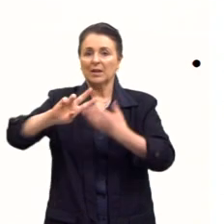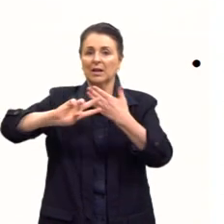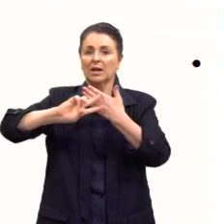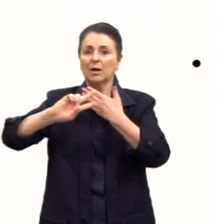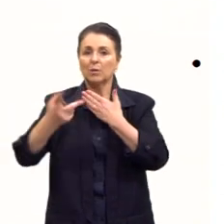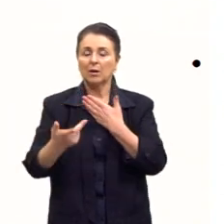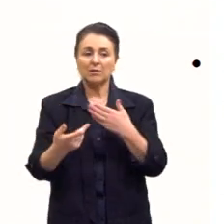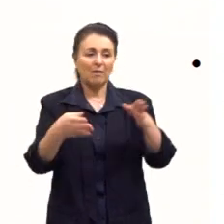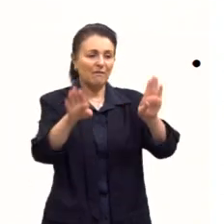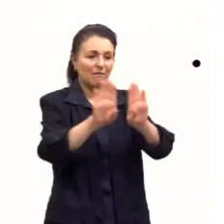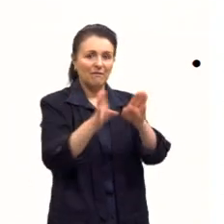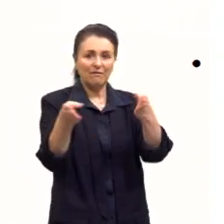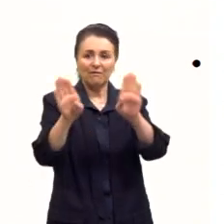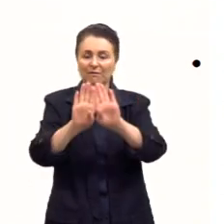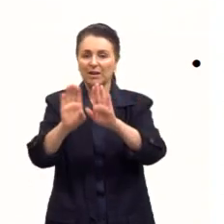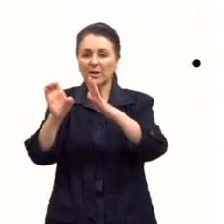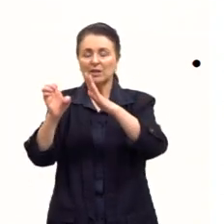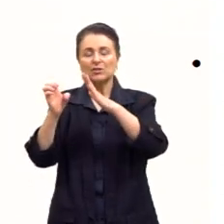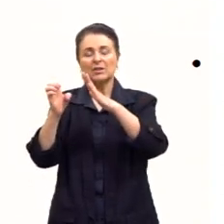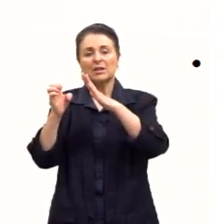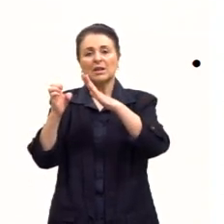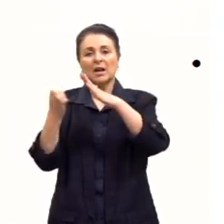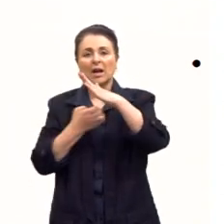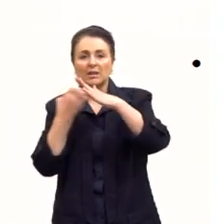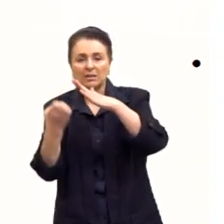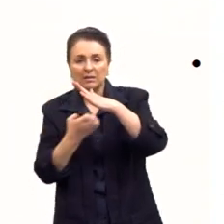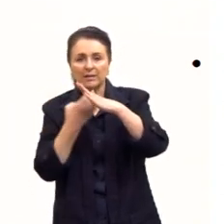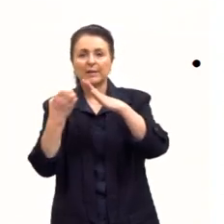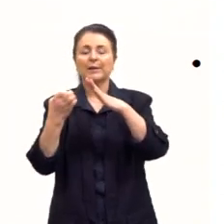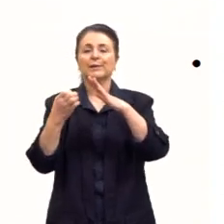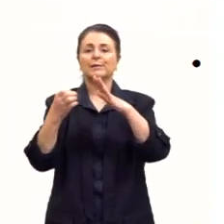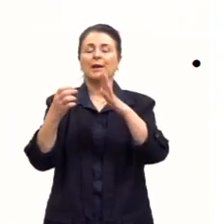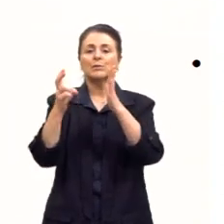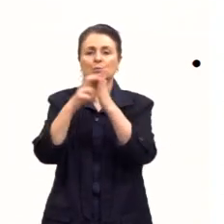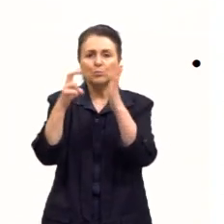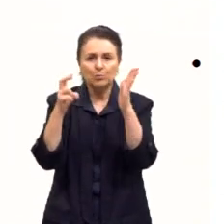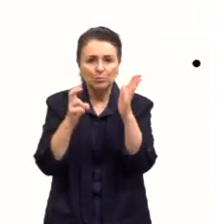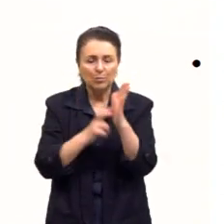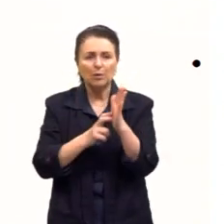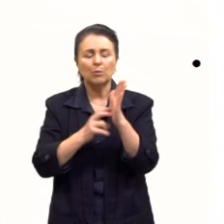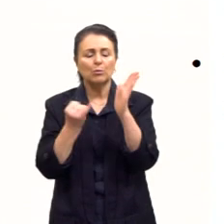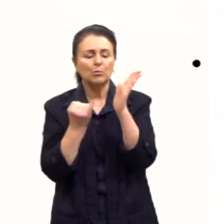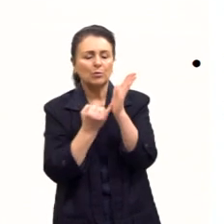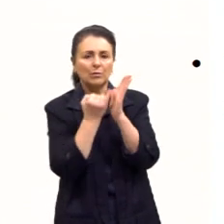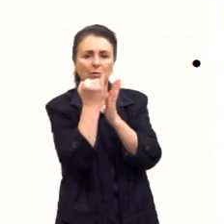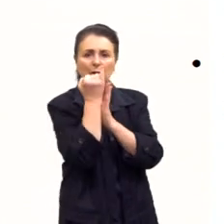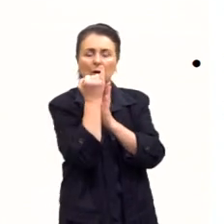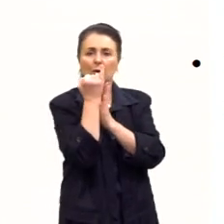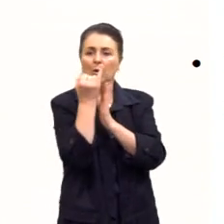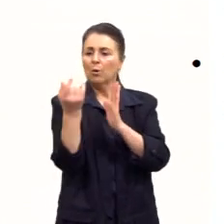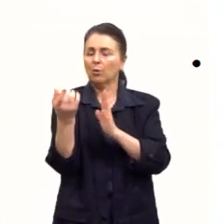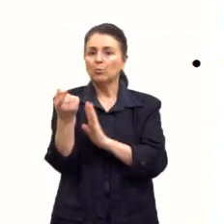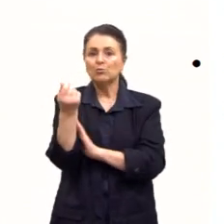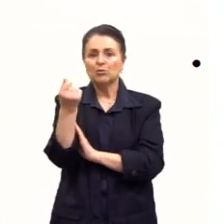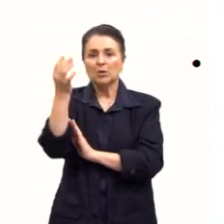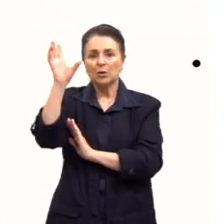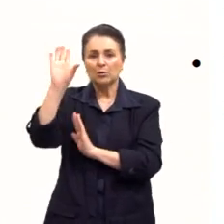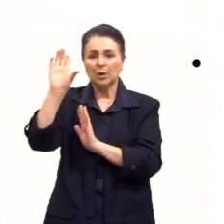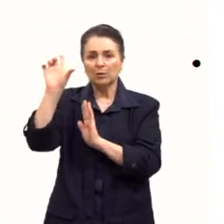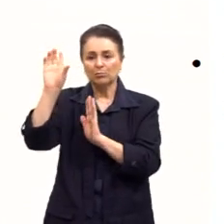falências, demissões, fechamento de empresas e bancos, inflação, desvalorização monetária,